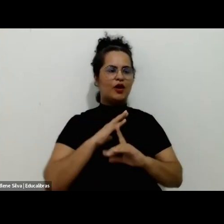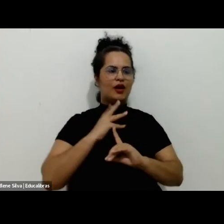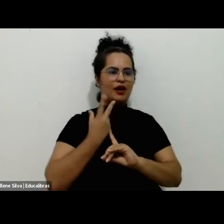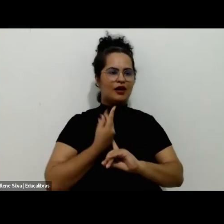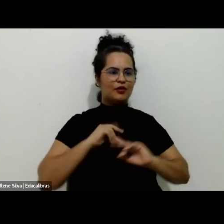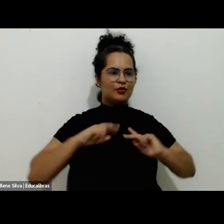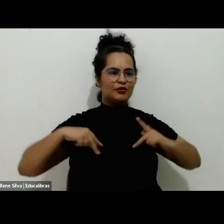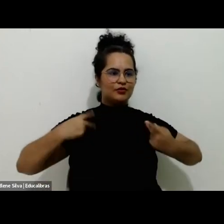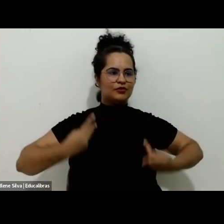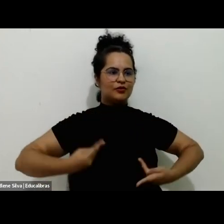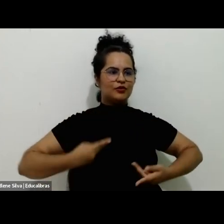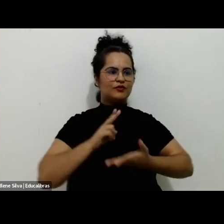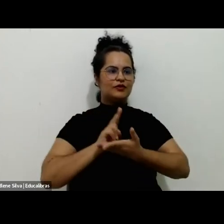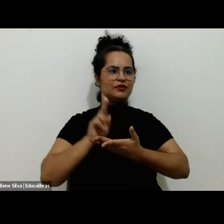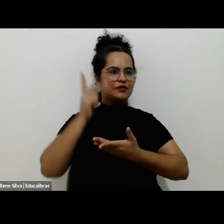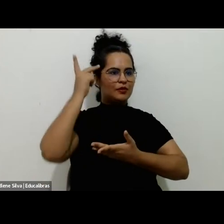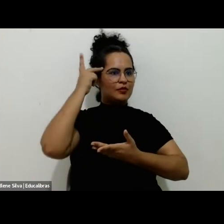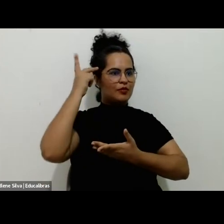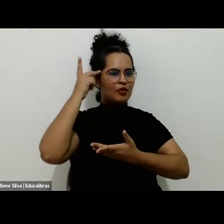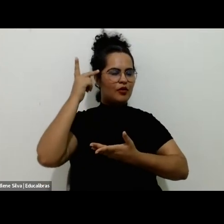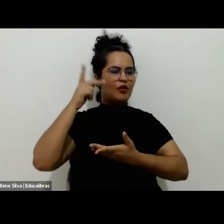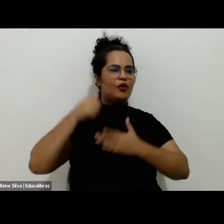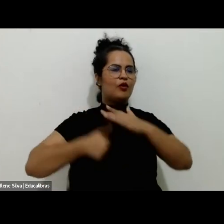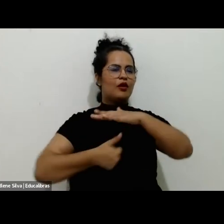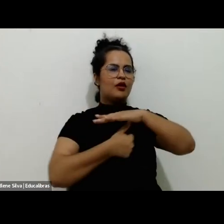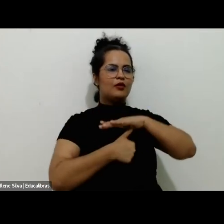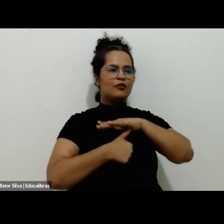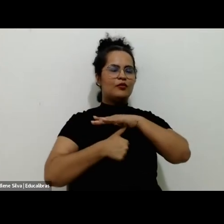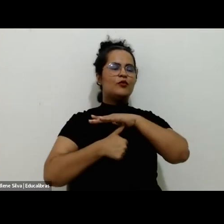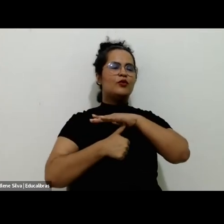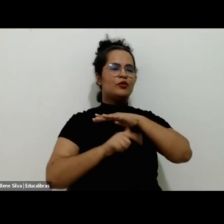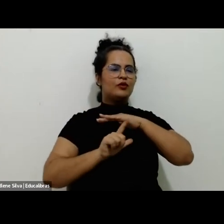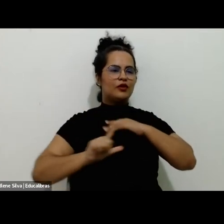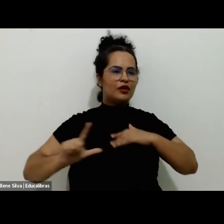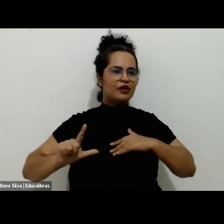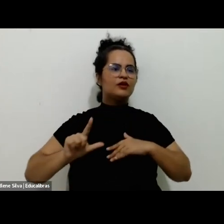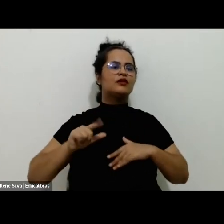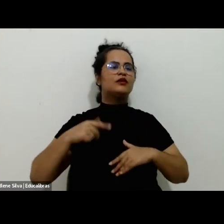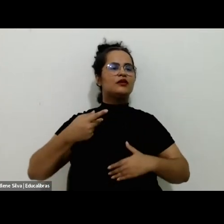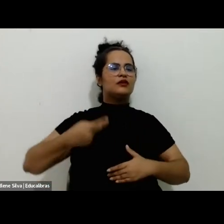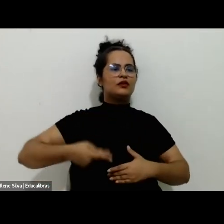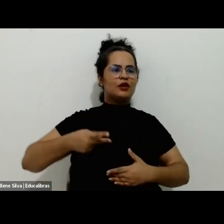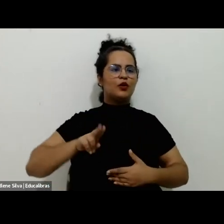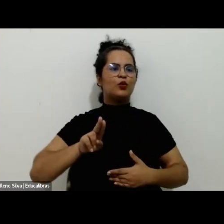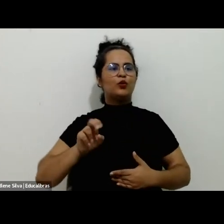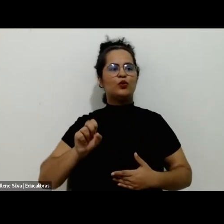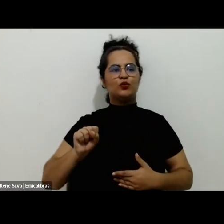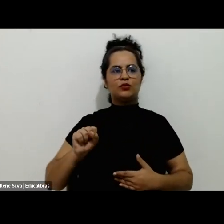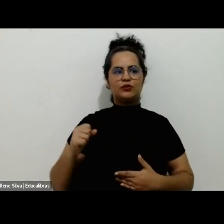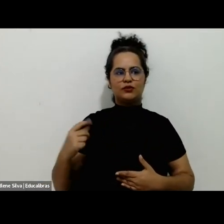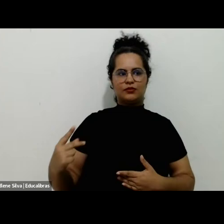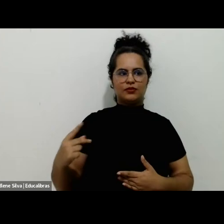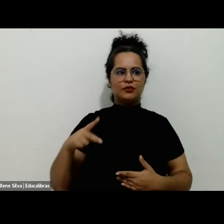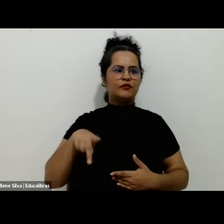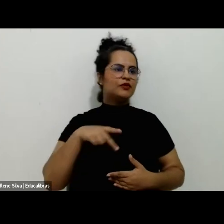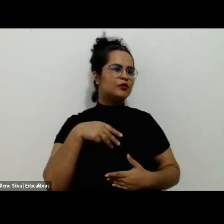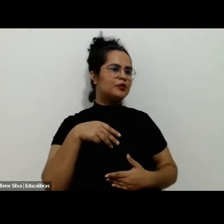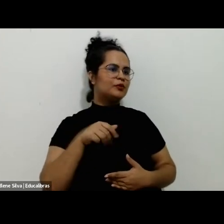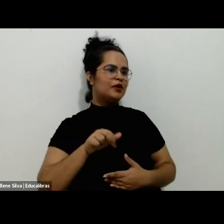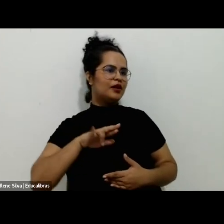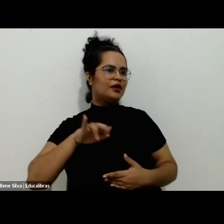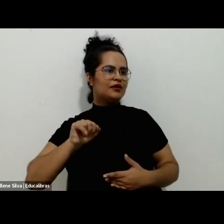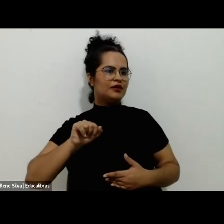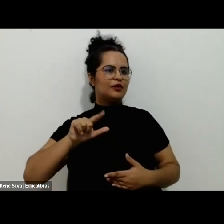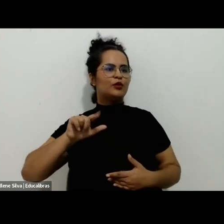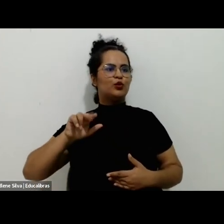Universidade de São Paulo, do Campus Leste, aqui da USP. Meus colegas aqui de mesa, a professora Maria Luísa Dias, meu